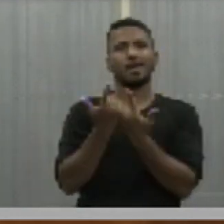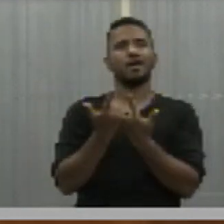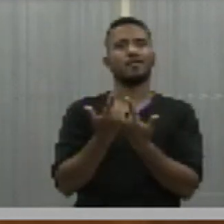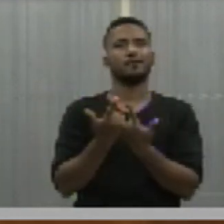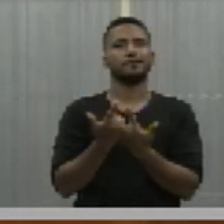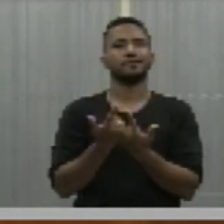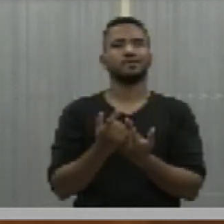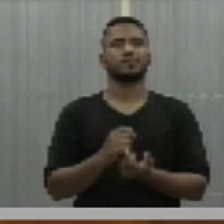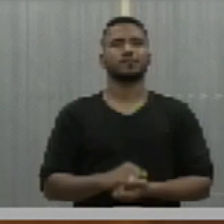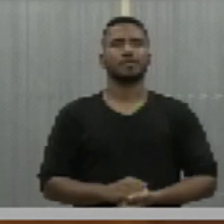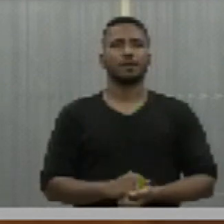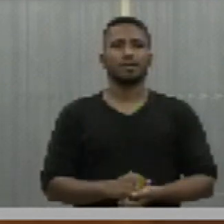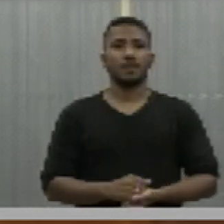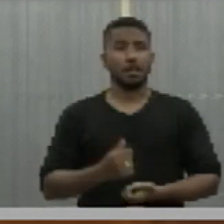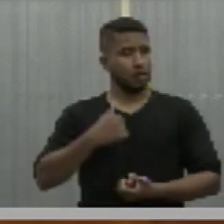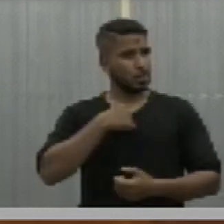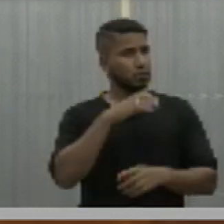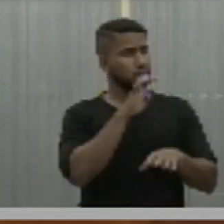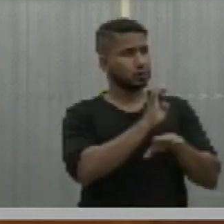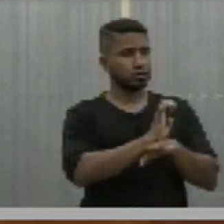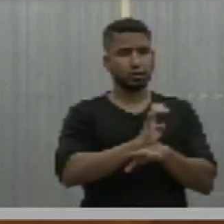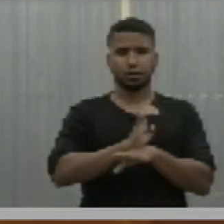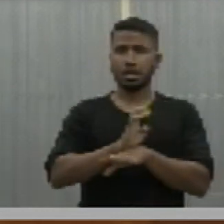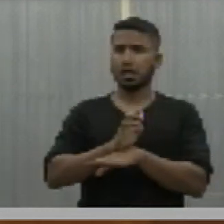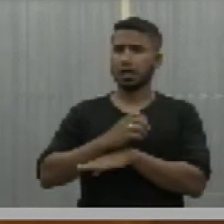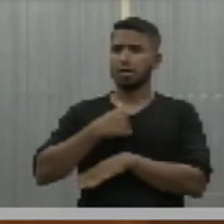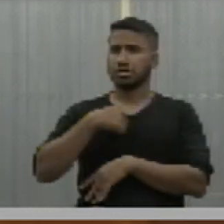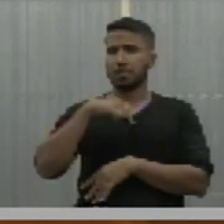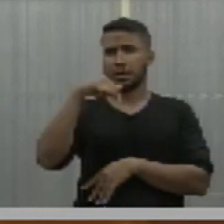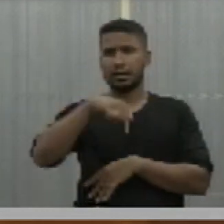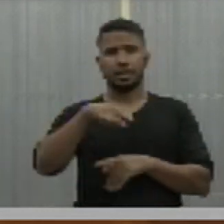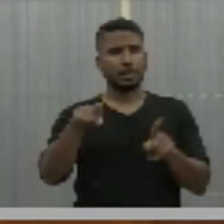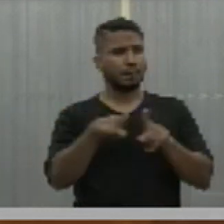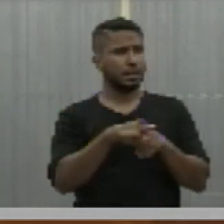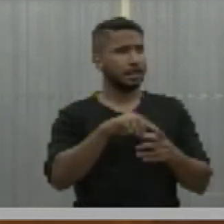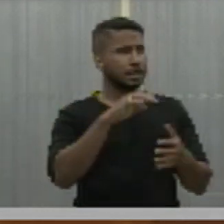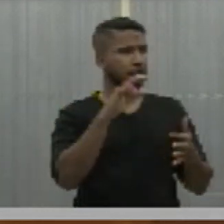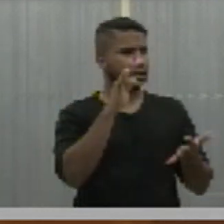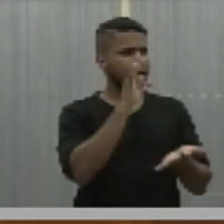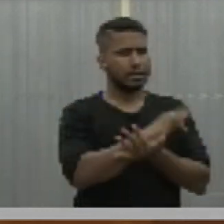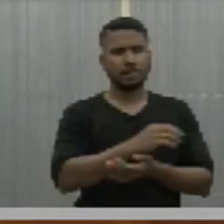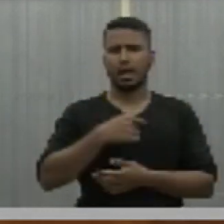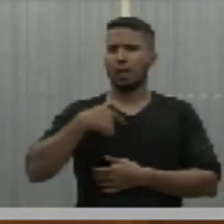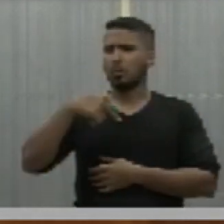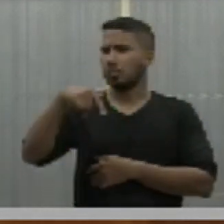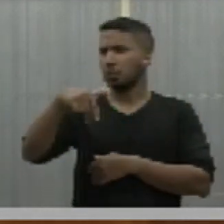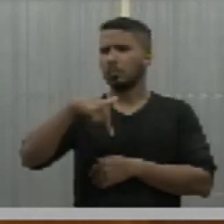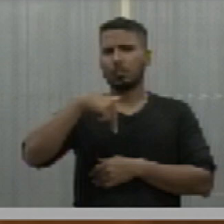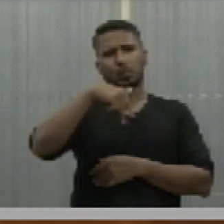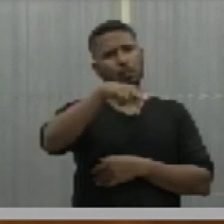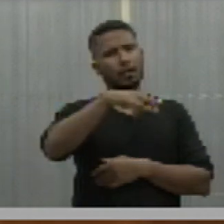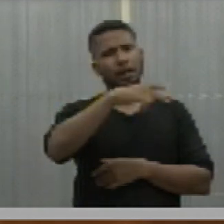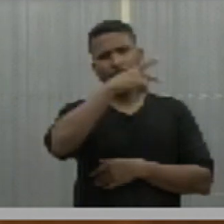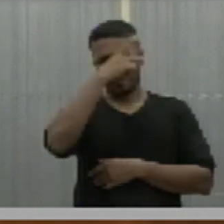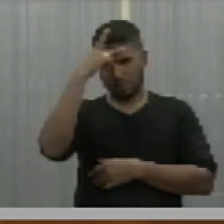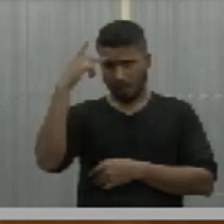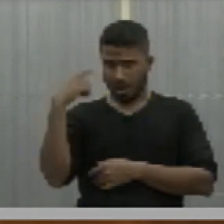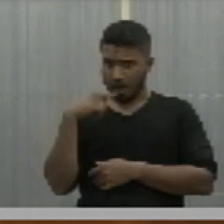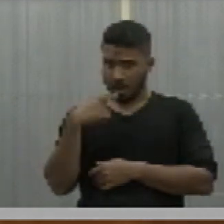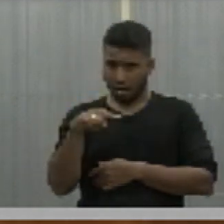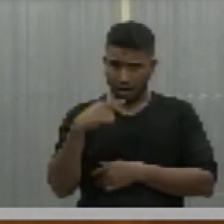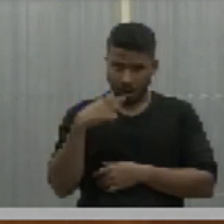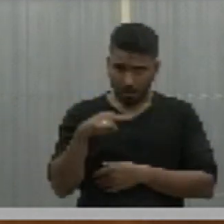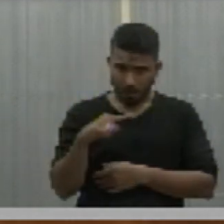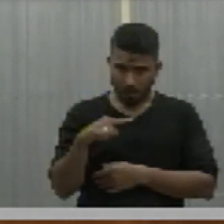encontrei ainda, andando pelo Estado, andando pela cidade de Terezina, uma pessoa sequer criticar